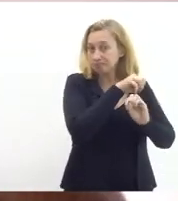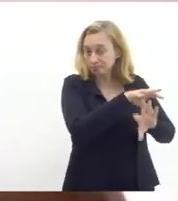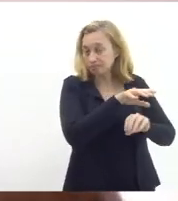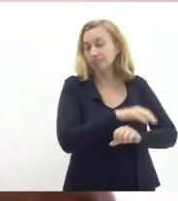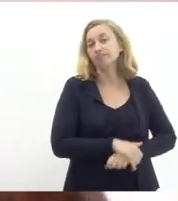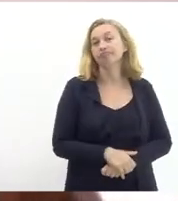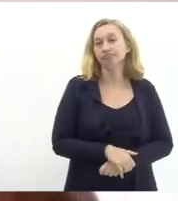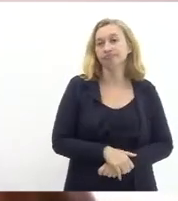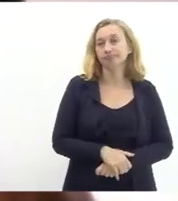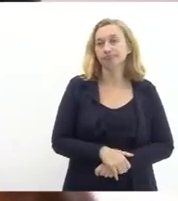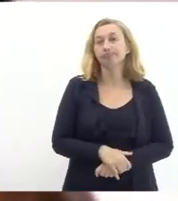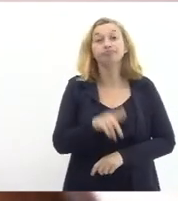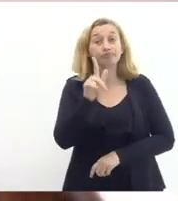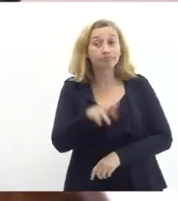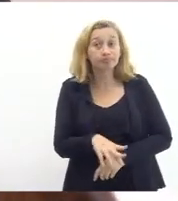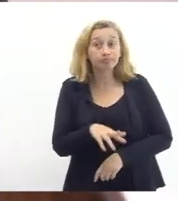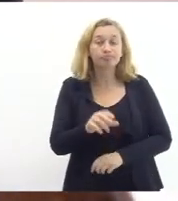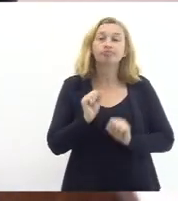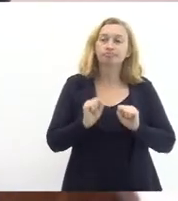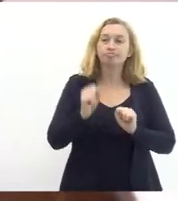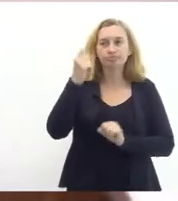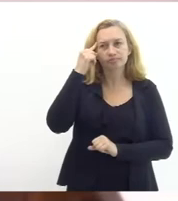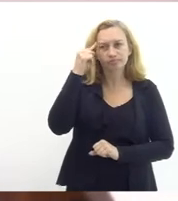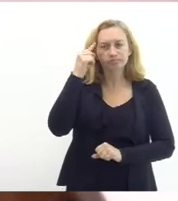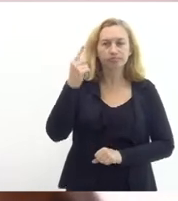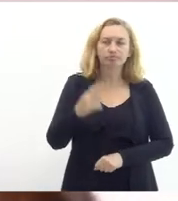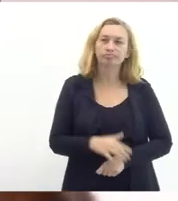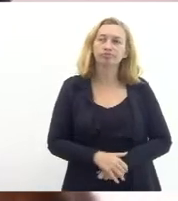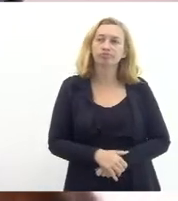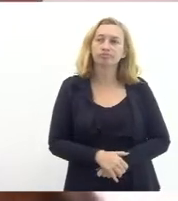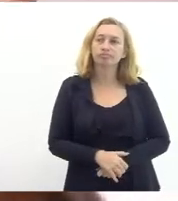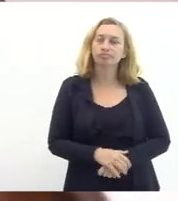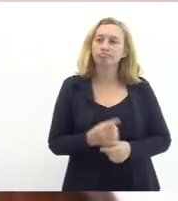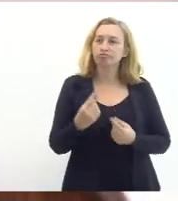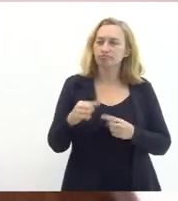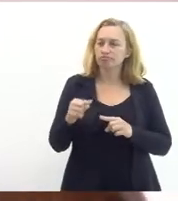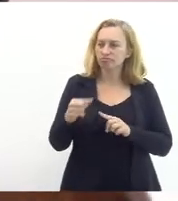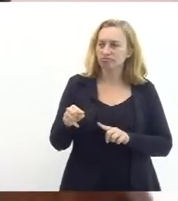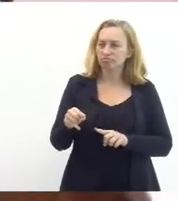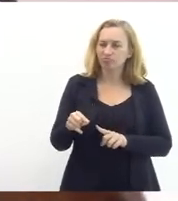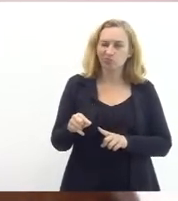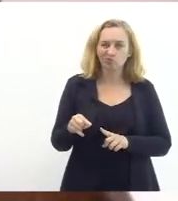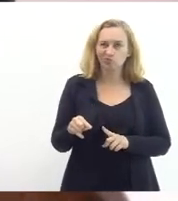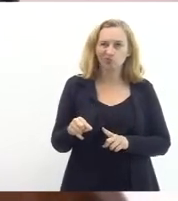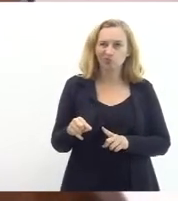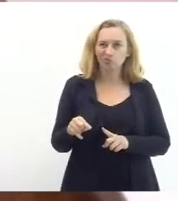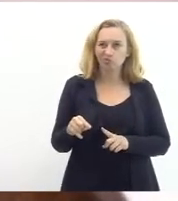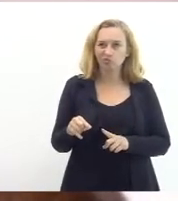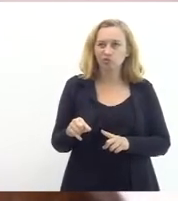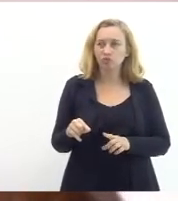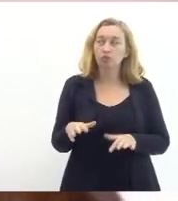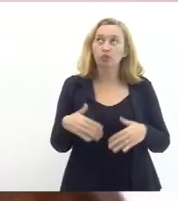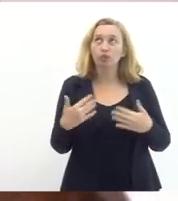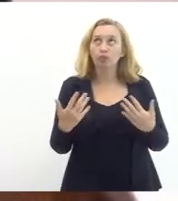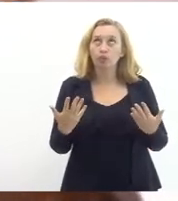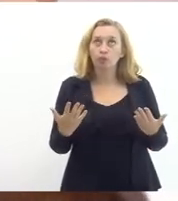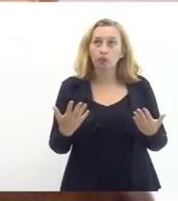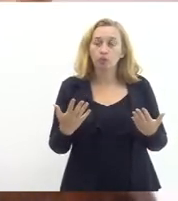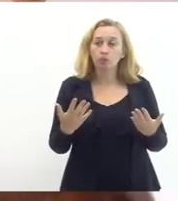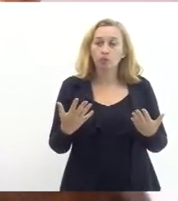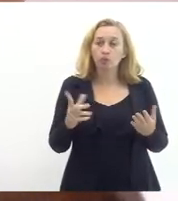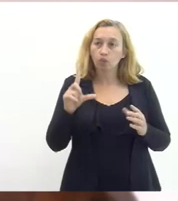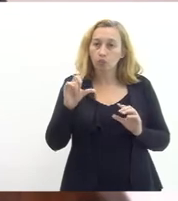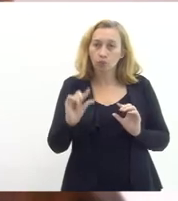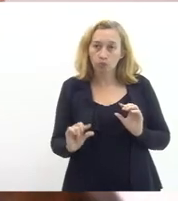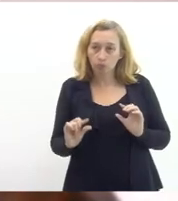a Faietec e a Seduc diferentemente do que se possa pensar à primeira vista que é uma provocação ou uma maneira de fustigar